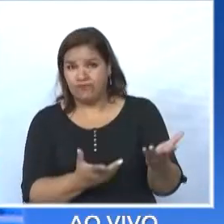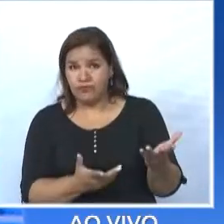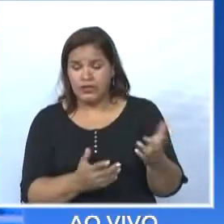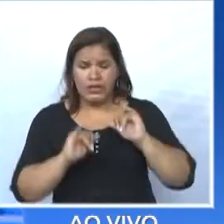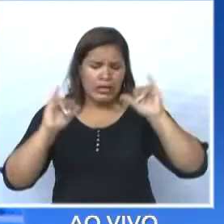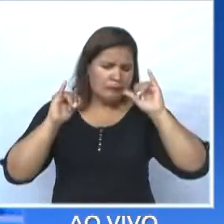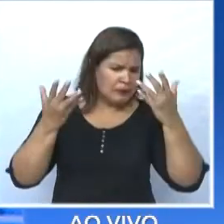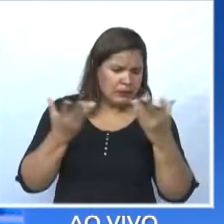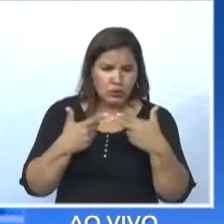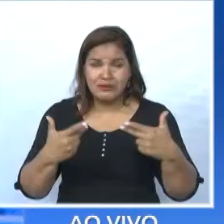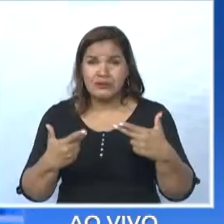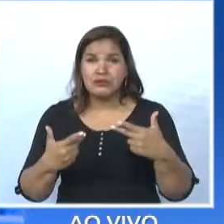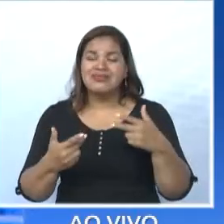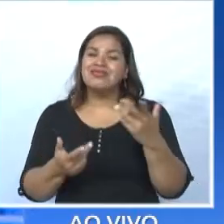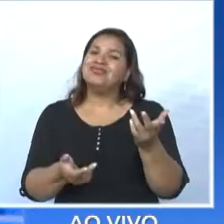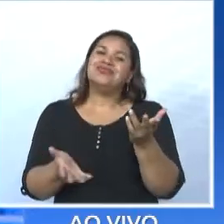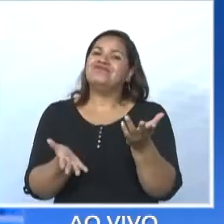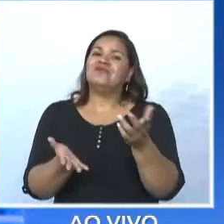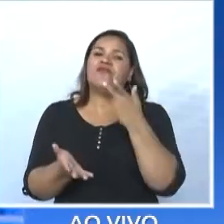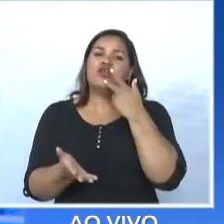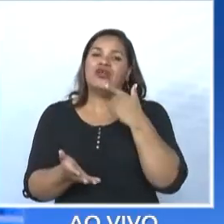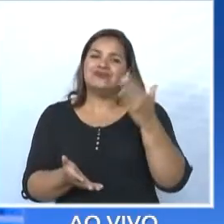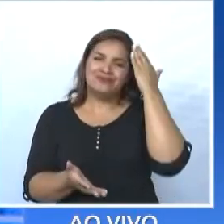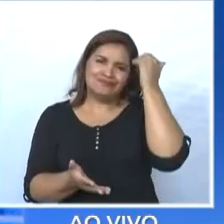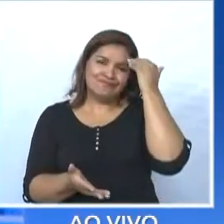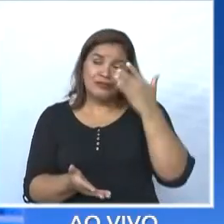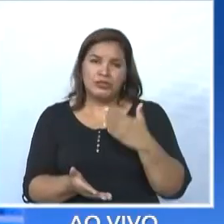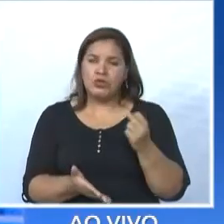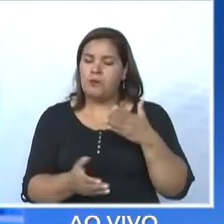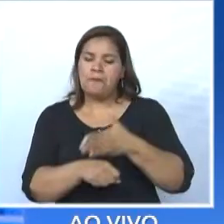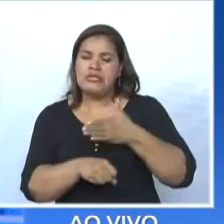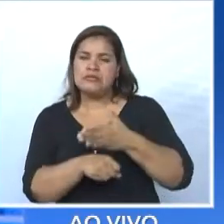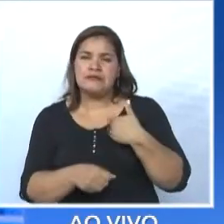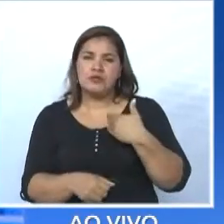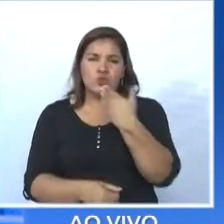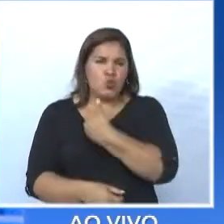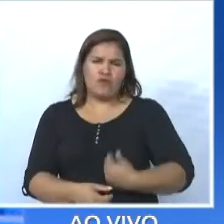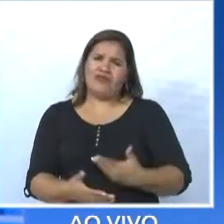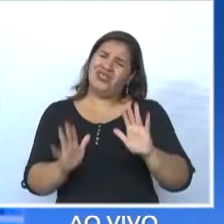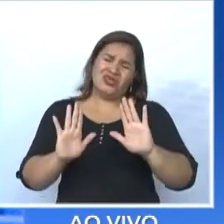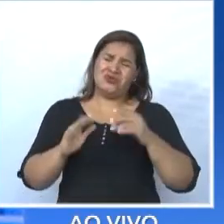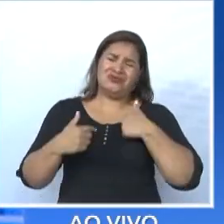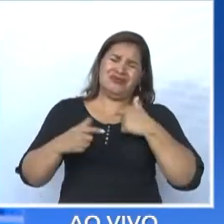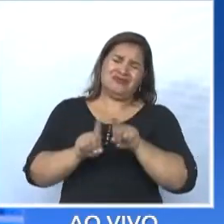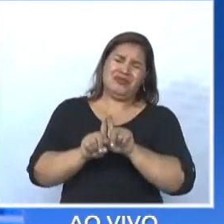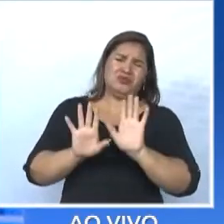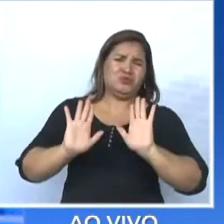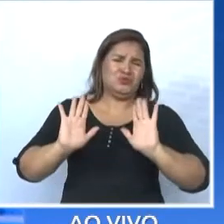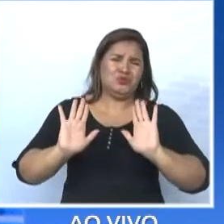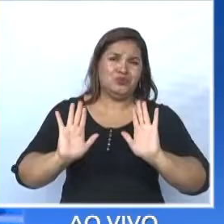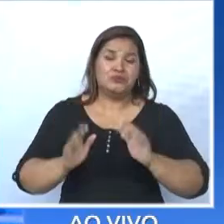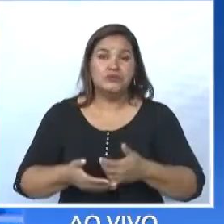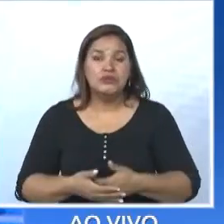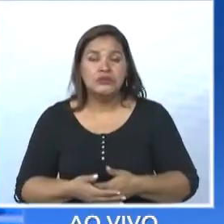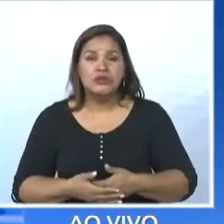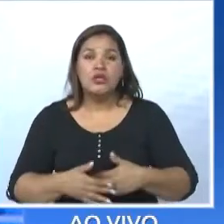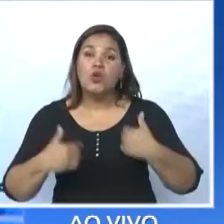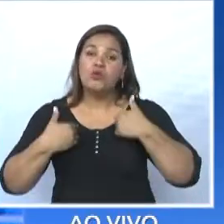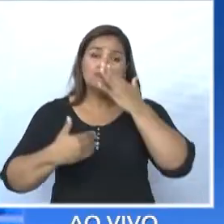que gravou um vídeo que o Alexandre não vai fazer parte do nosso governo. E eu também não queria. Eu estava quieto.